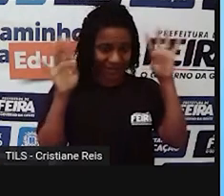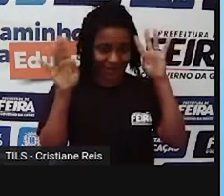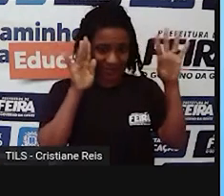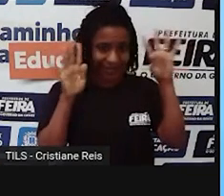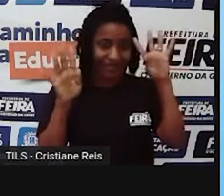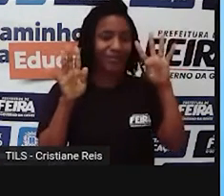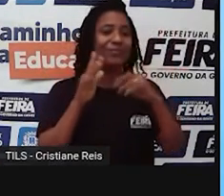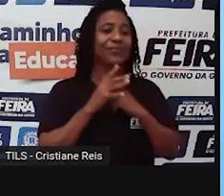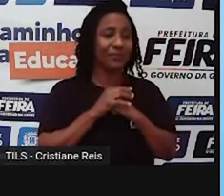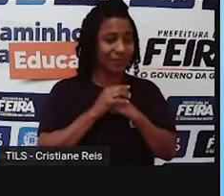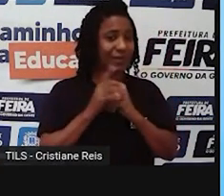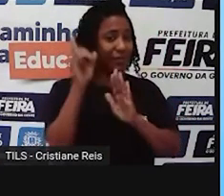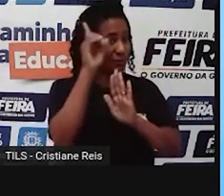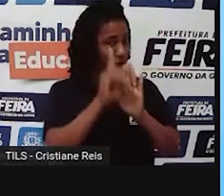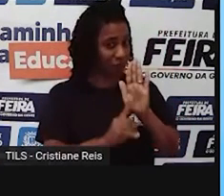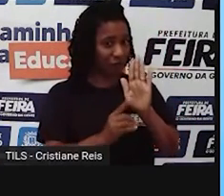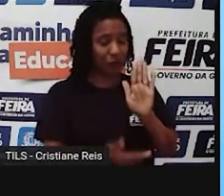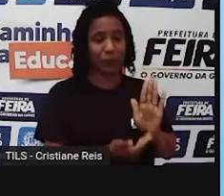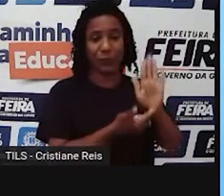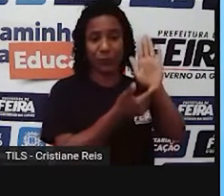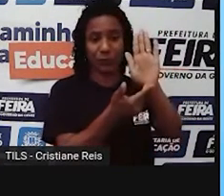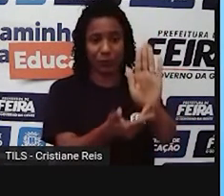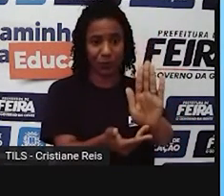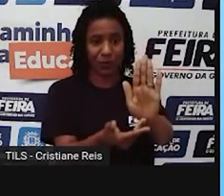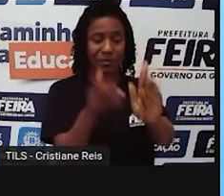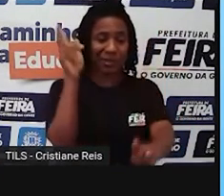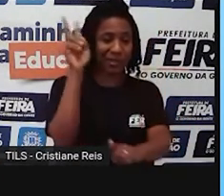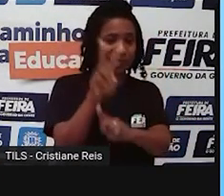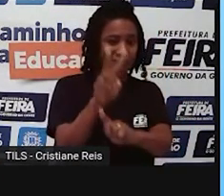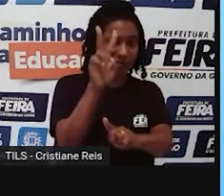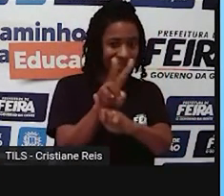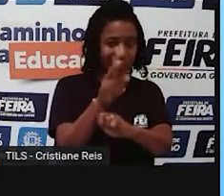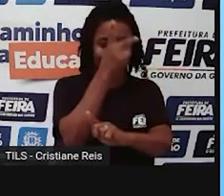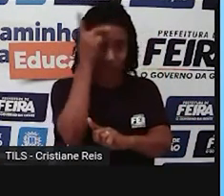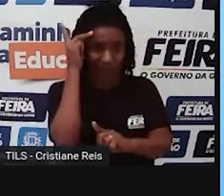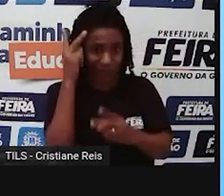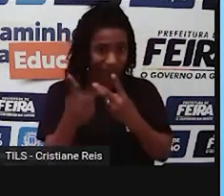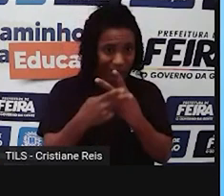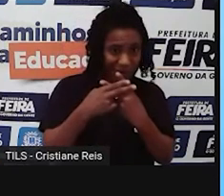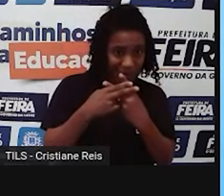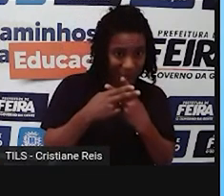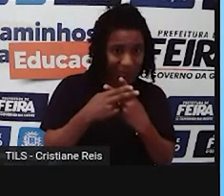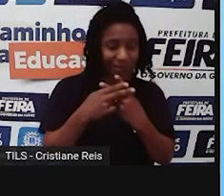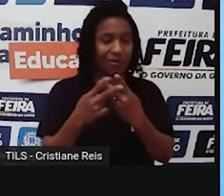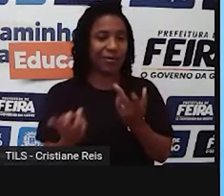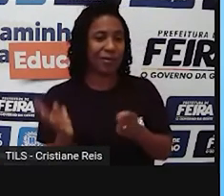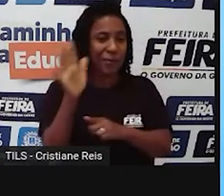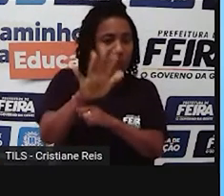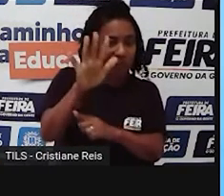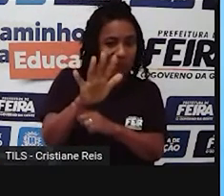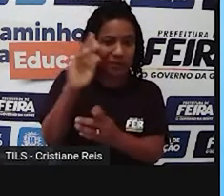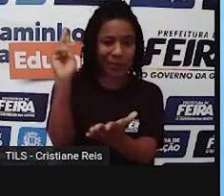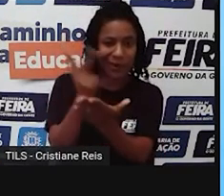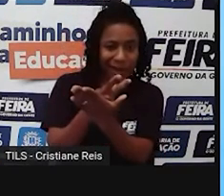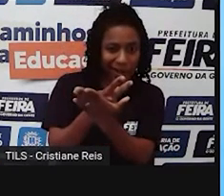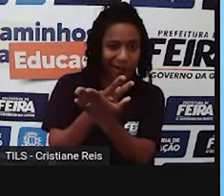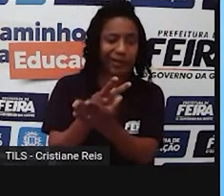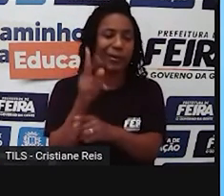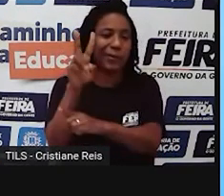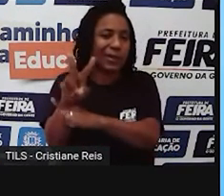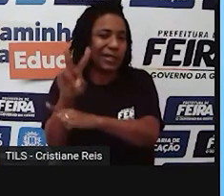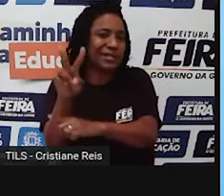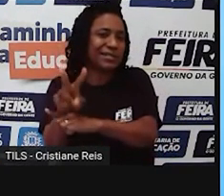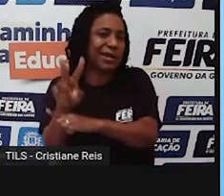não é defesa de bandido, direitos humanos não é proteção de malfeitores, direitos